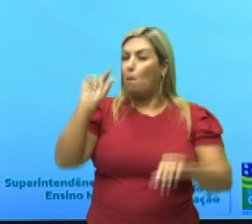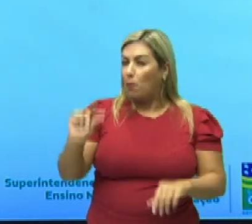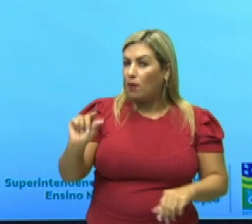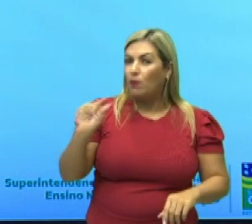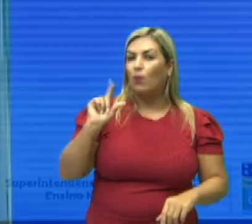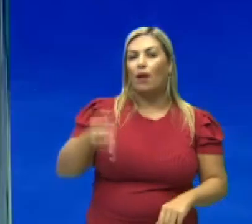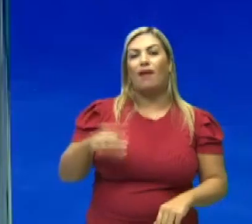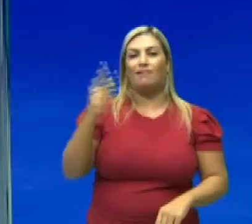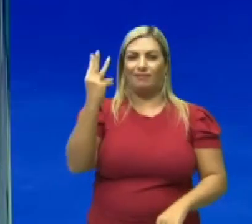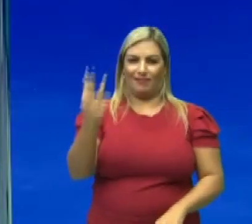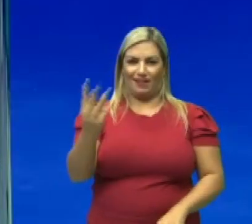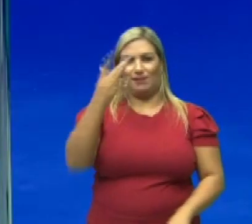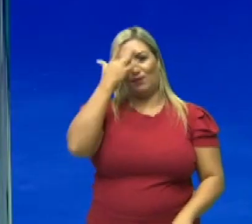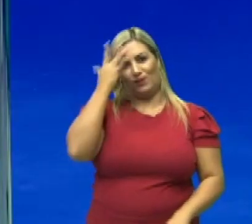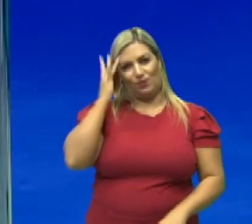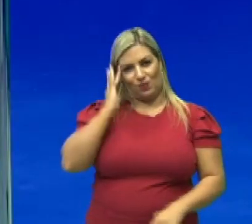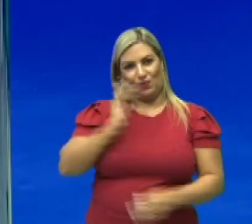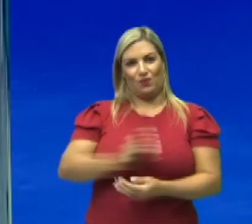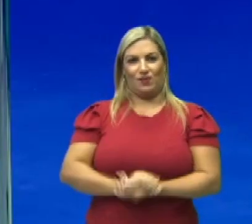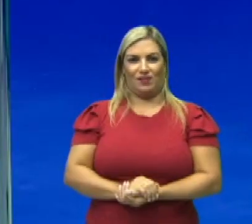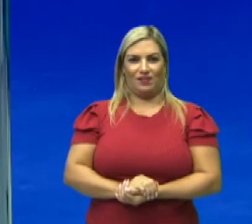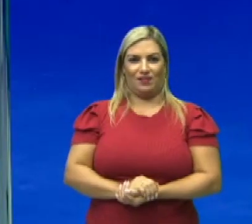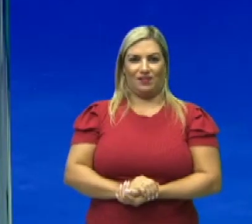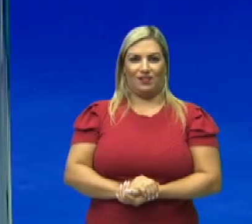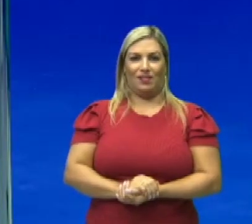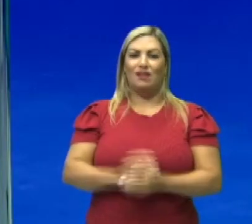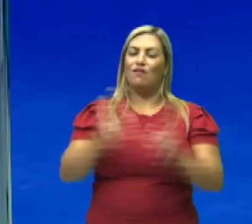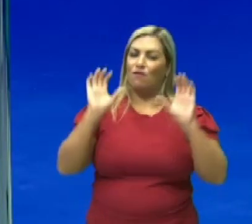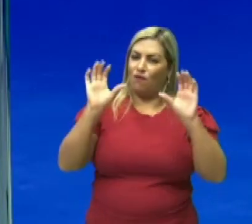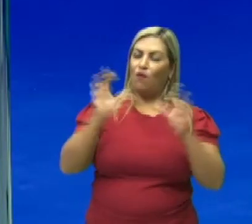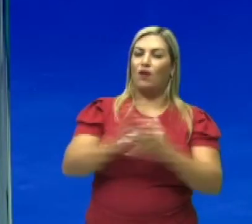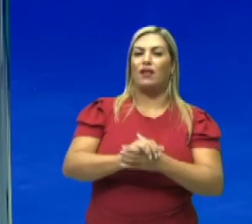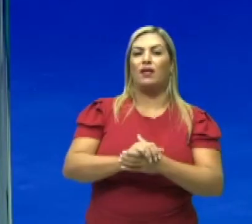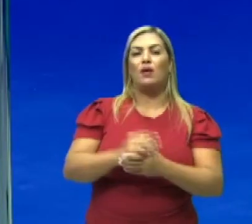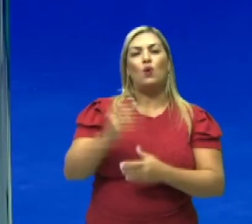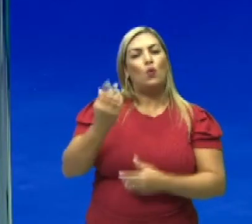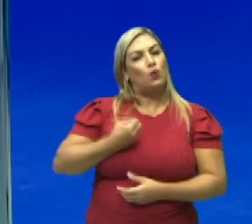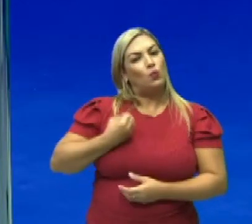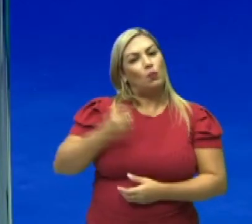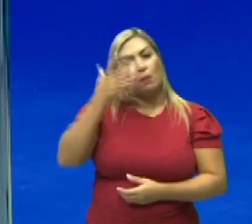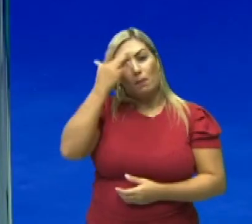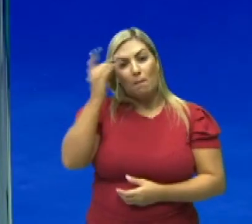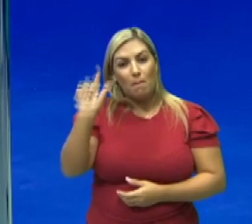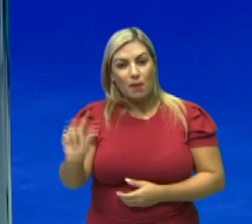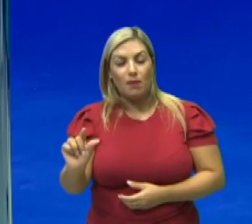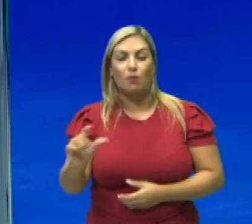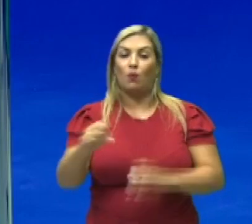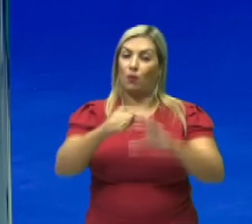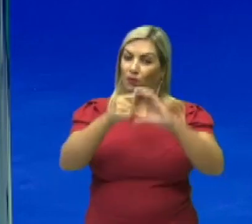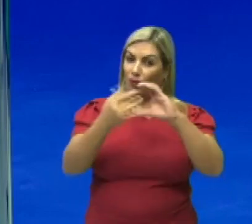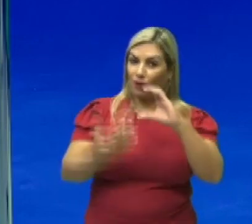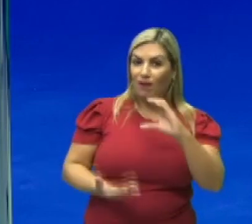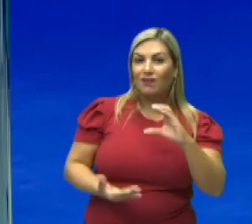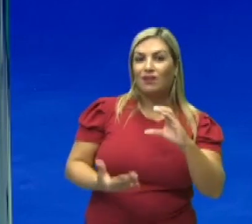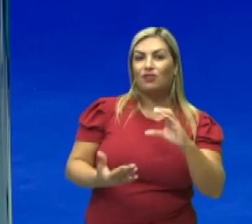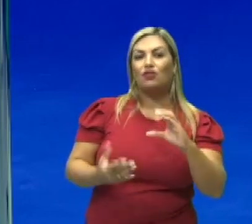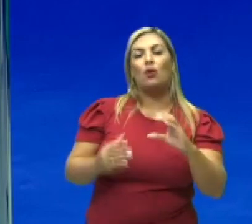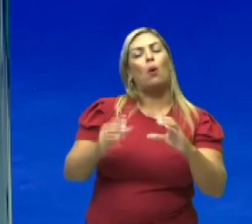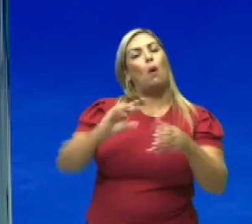mínimo são três pessoas. Então, são três pessoas, o número mínimo para participar, o que caracteriza